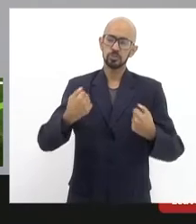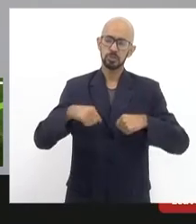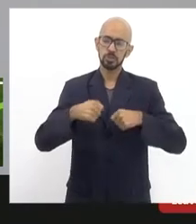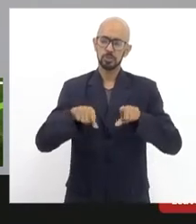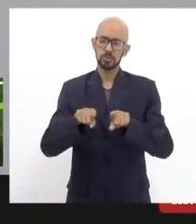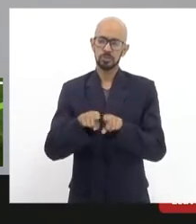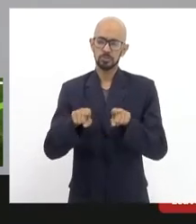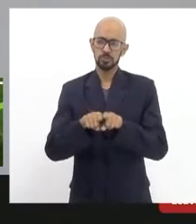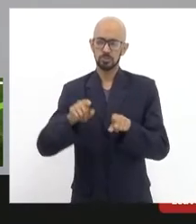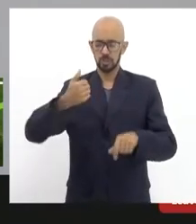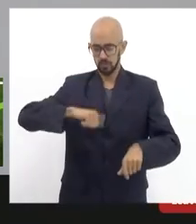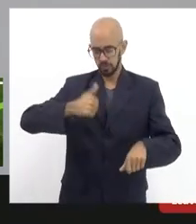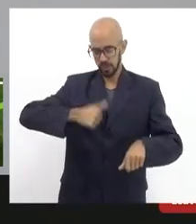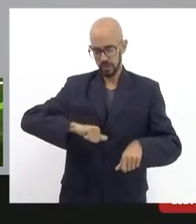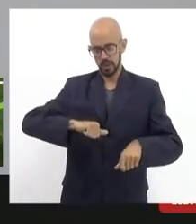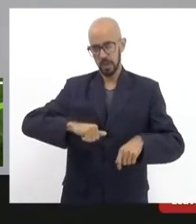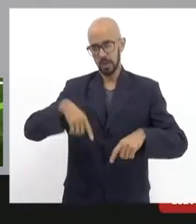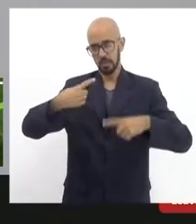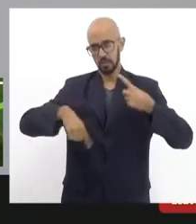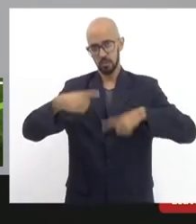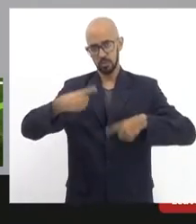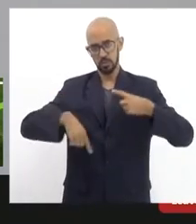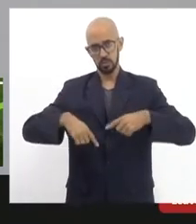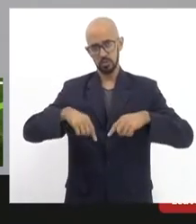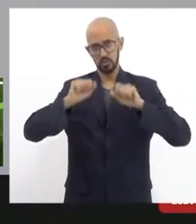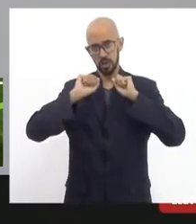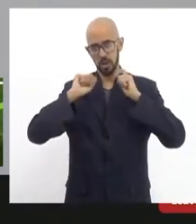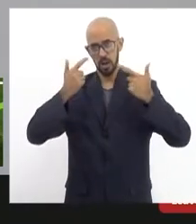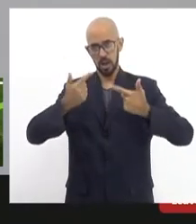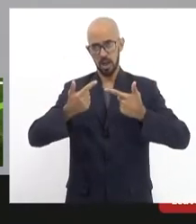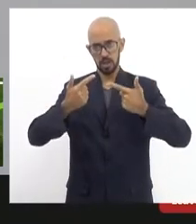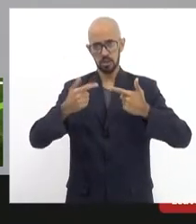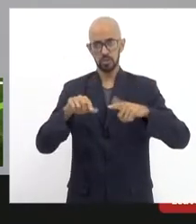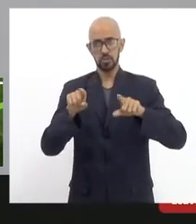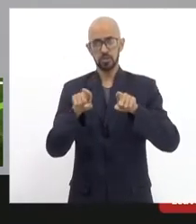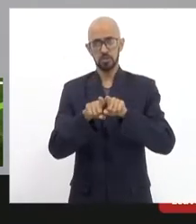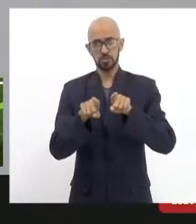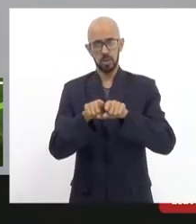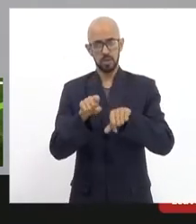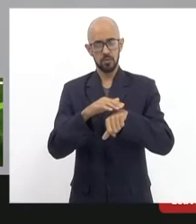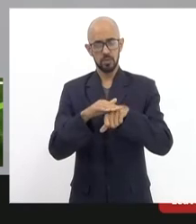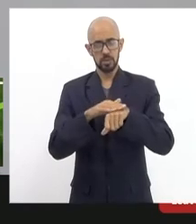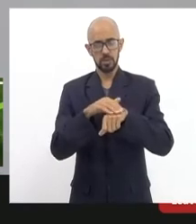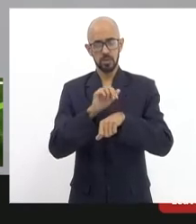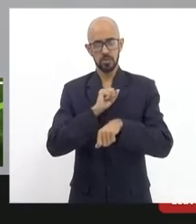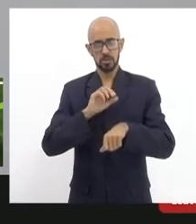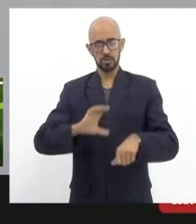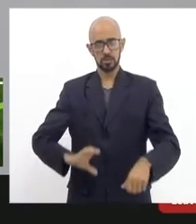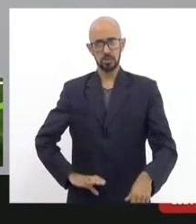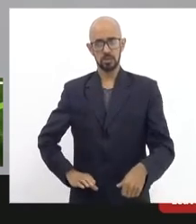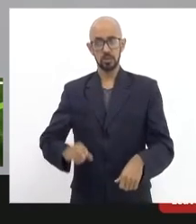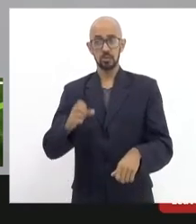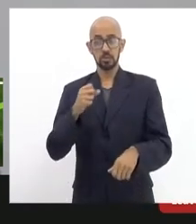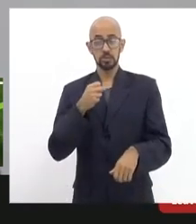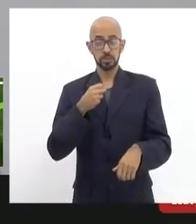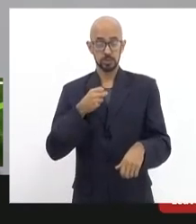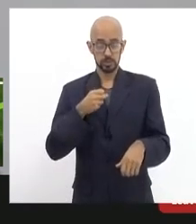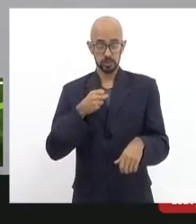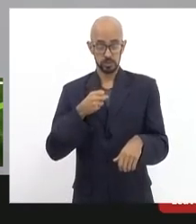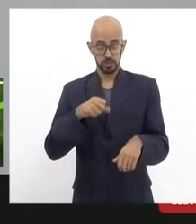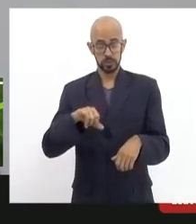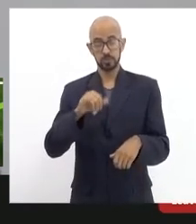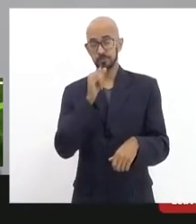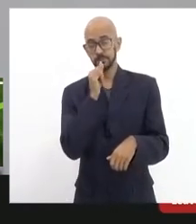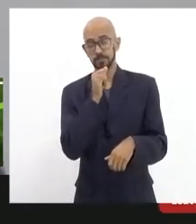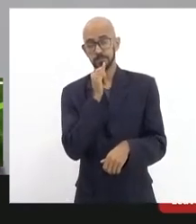politicamente dentro da LERJ conversar inclusive com o André Siciliano se não seria o caso se não seria o